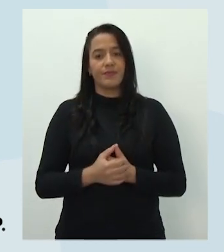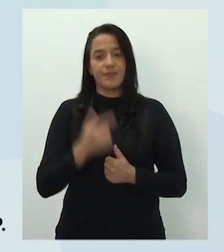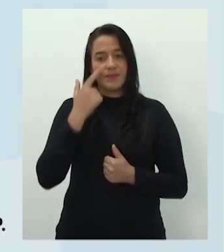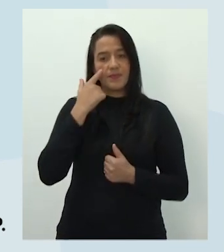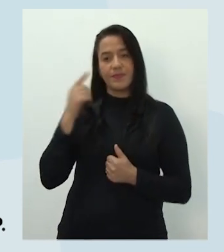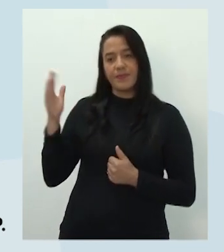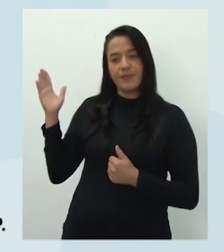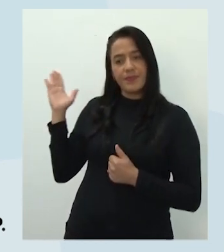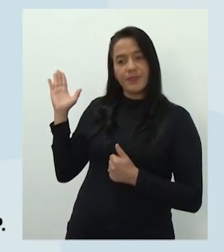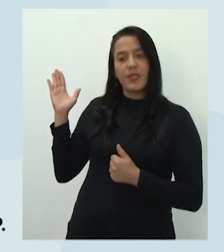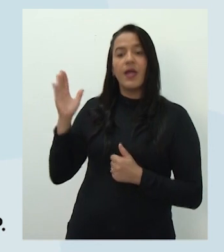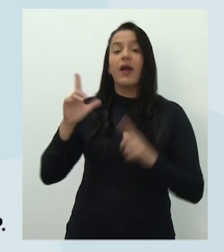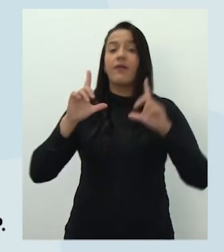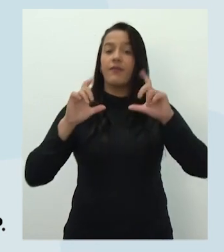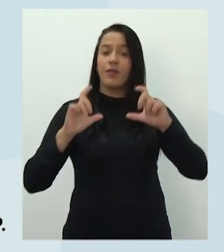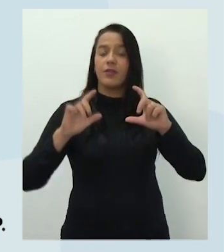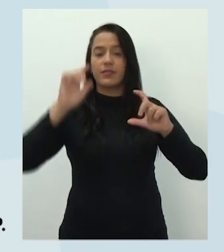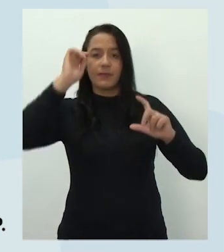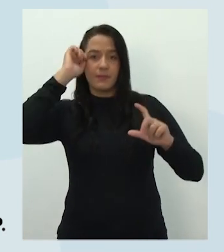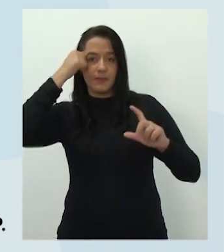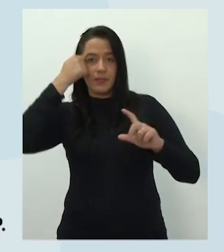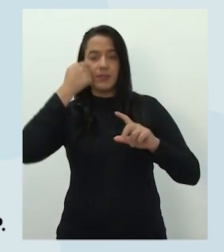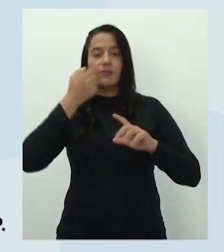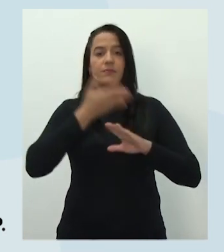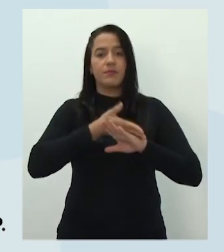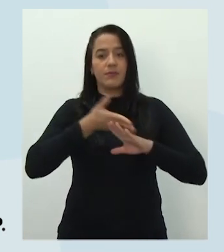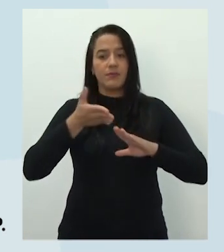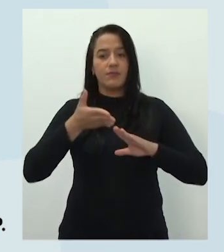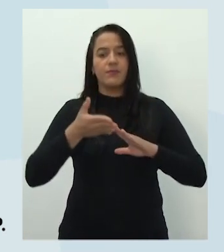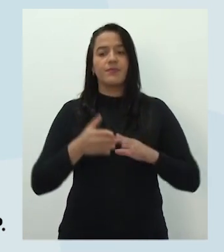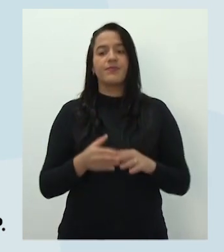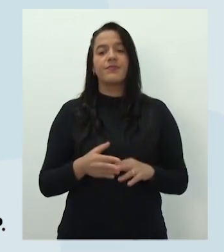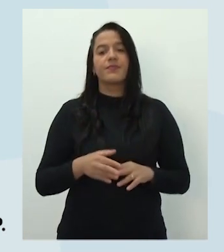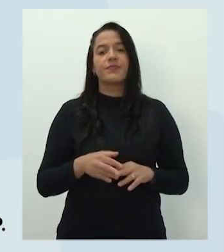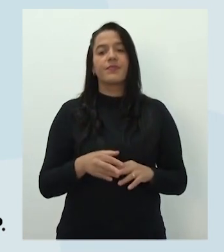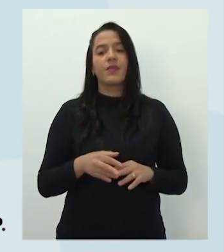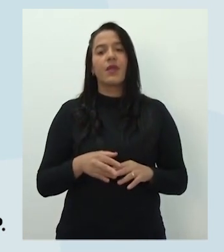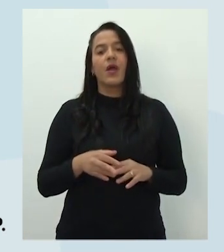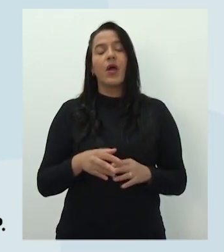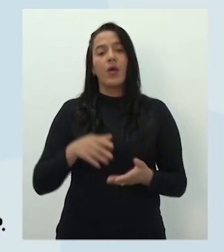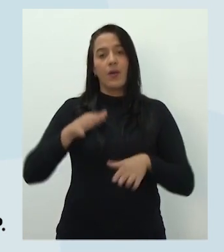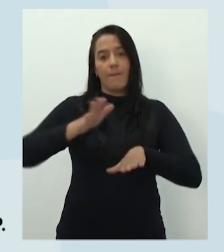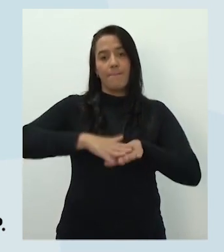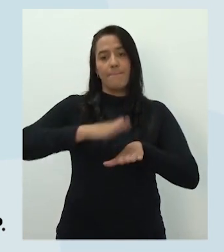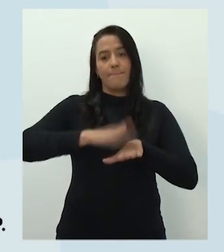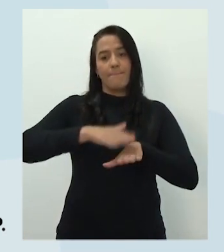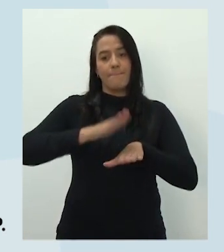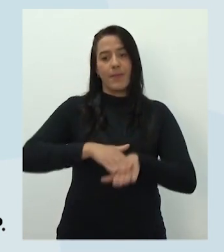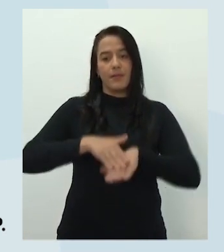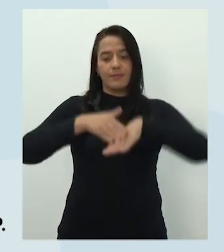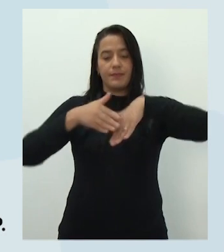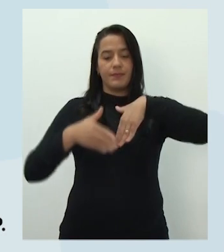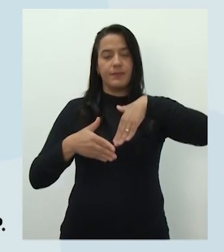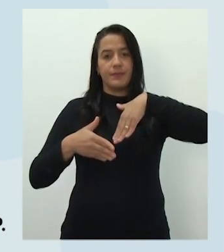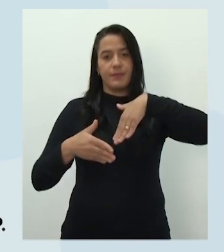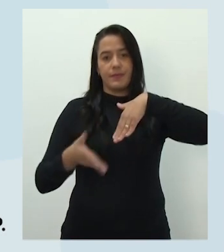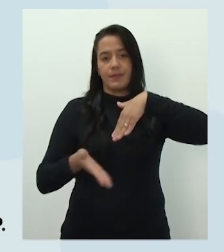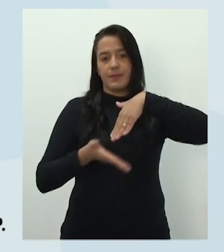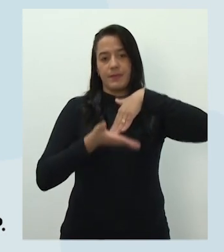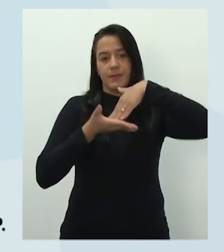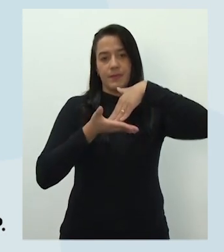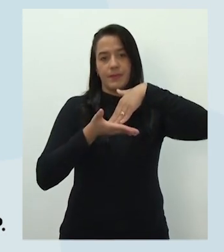foto é em preta e branca. E os pés, os pés esquerdos estão bem assim, em ponta. Tudo bem? Elas estão em uma dança